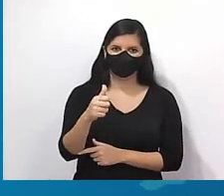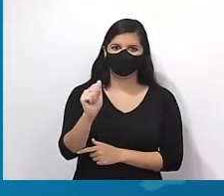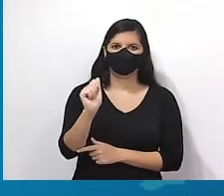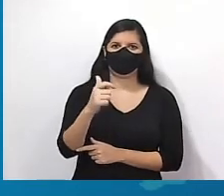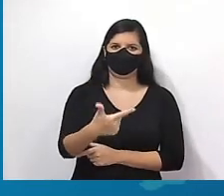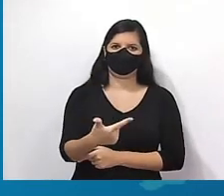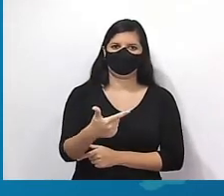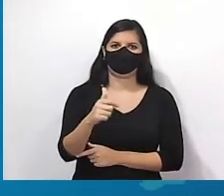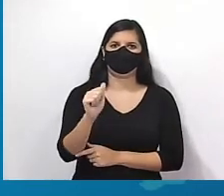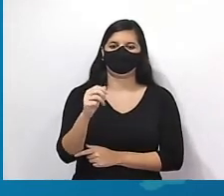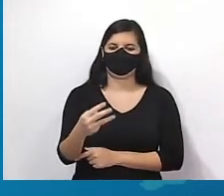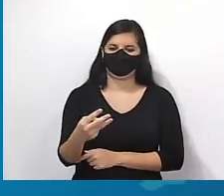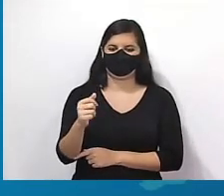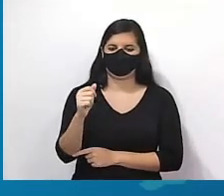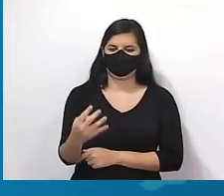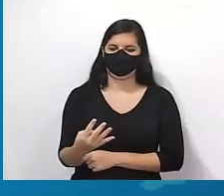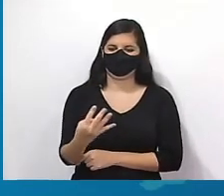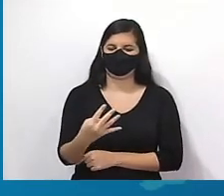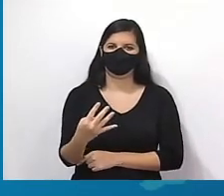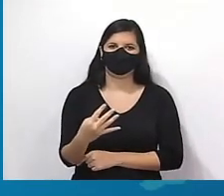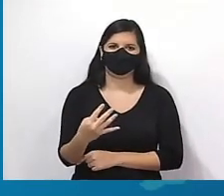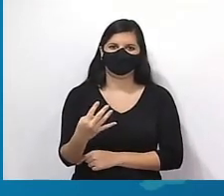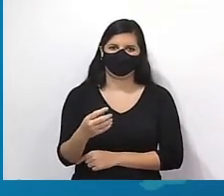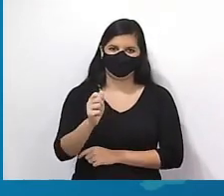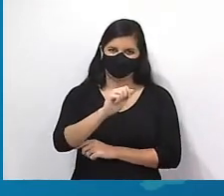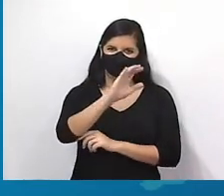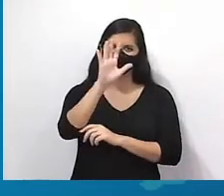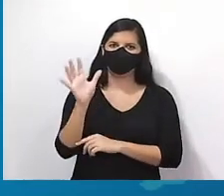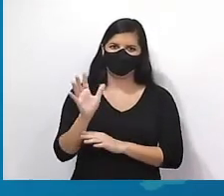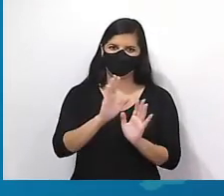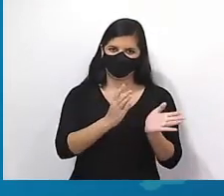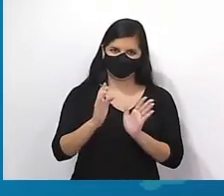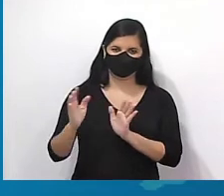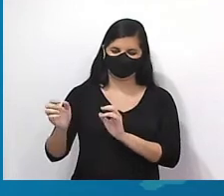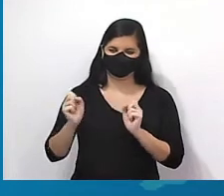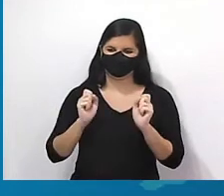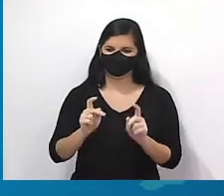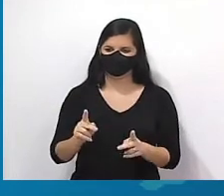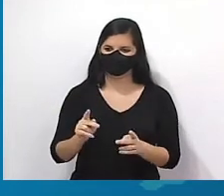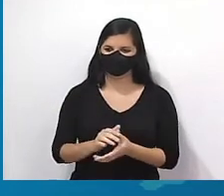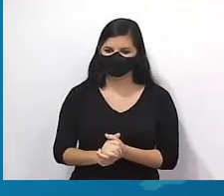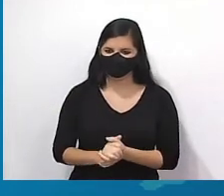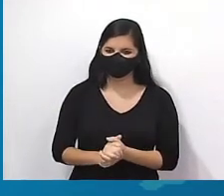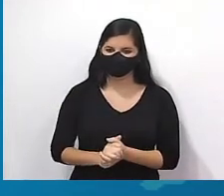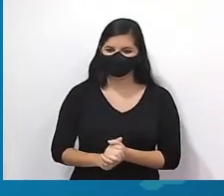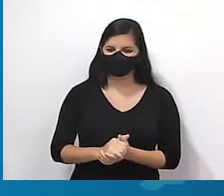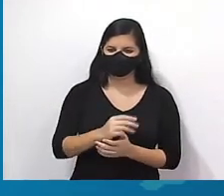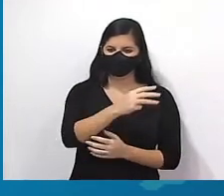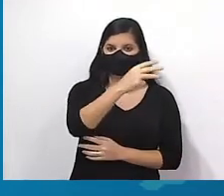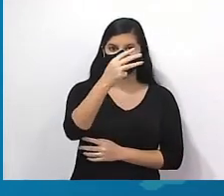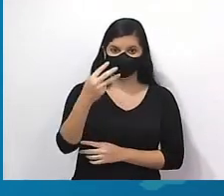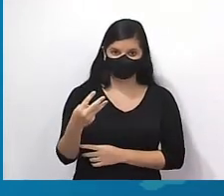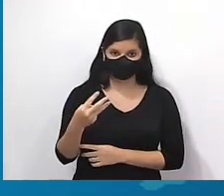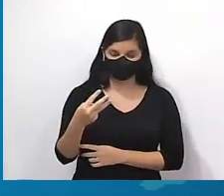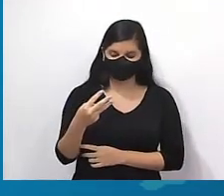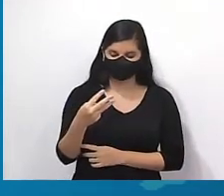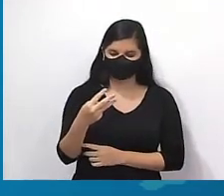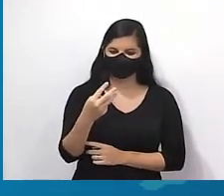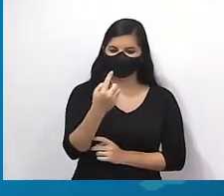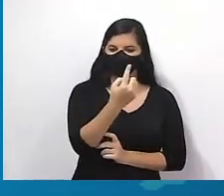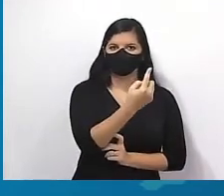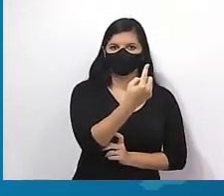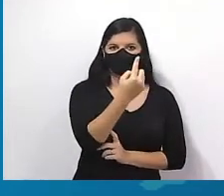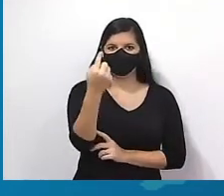A2, o A3. E nele, é claro que a sequência é válida, tá bom? A1 vale 3, A2 vale 1,